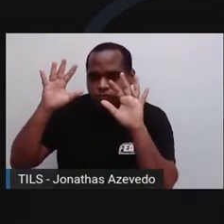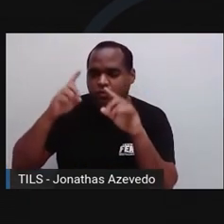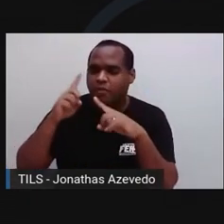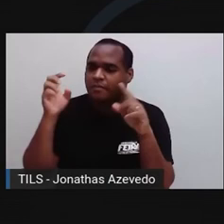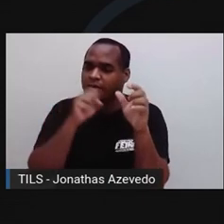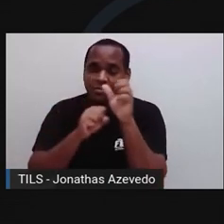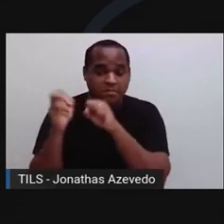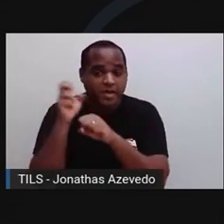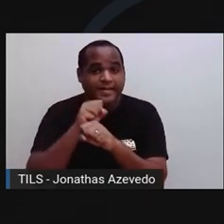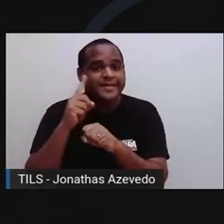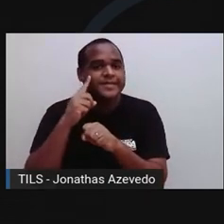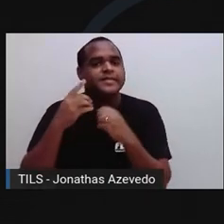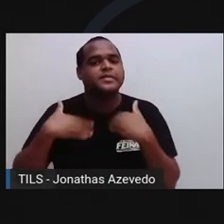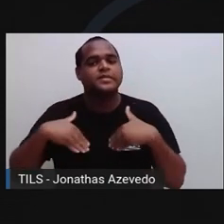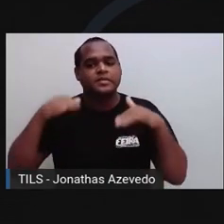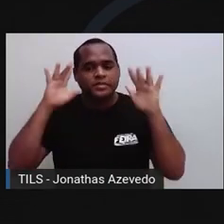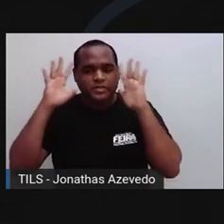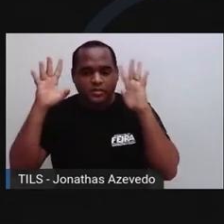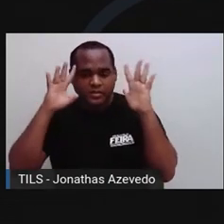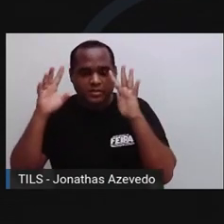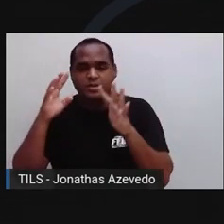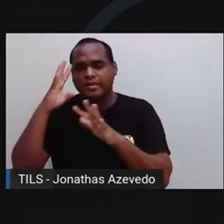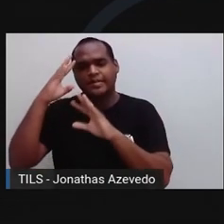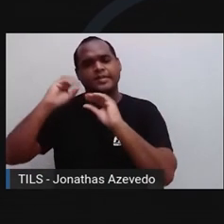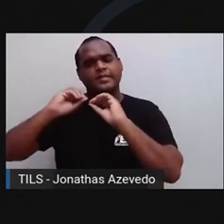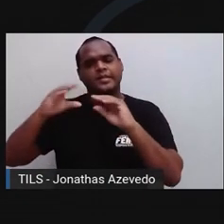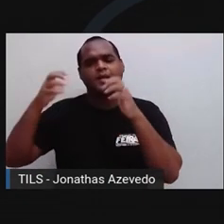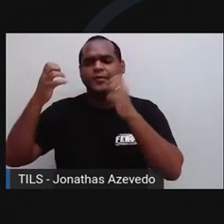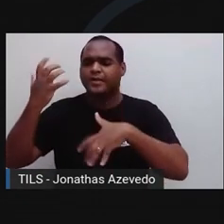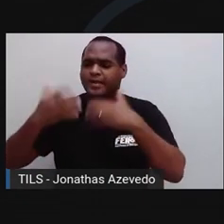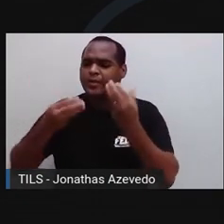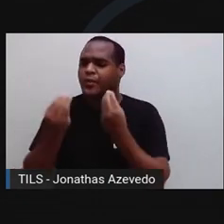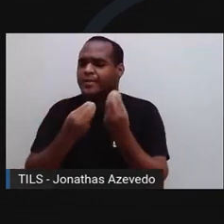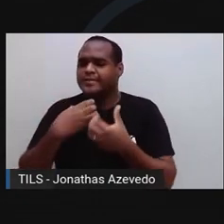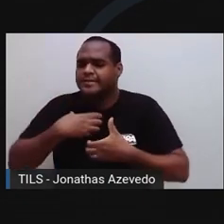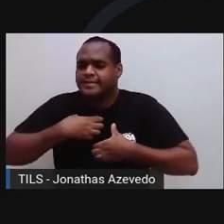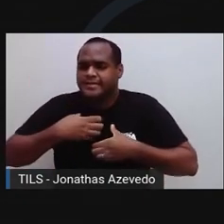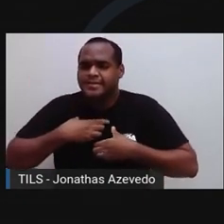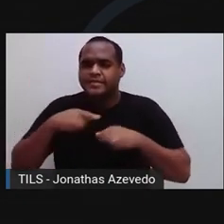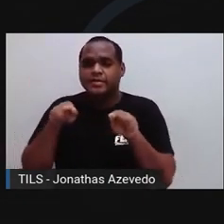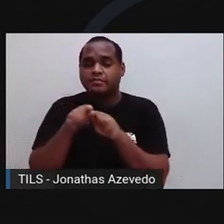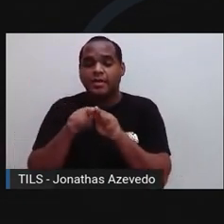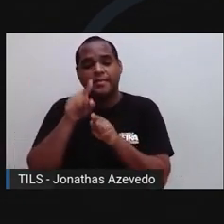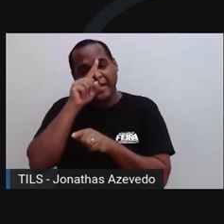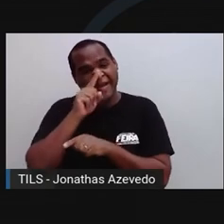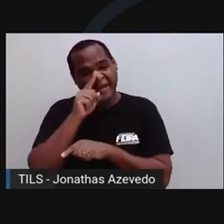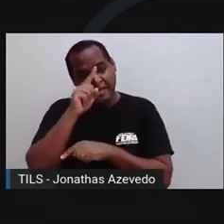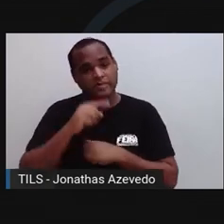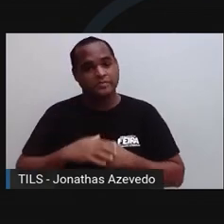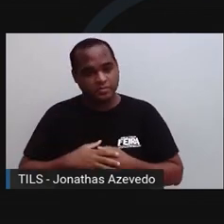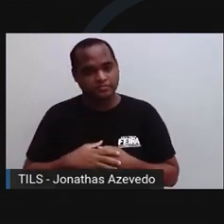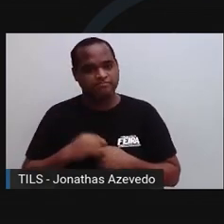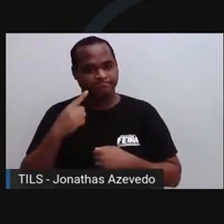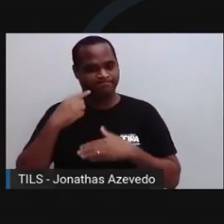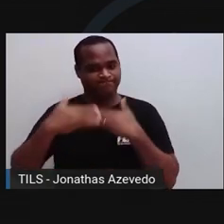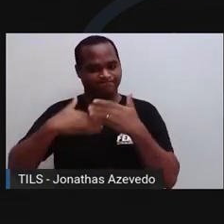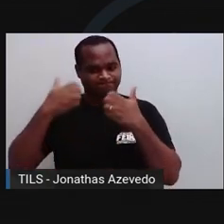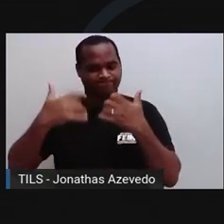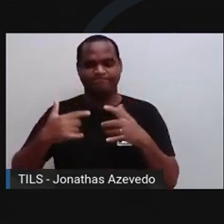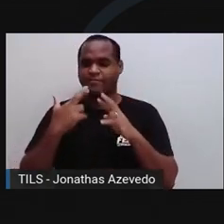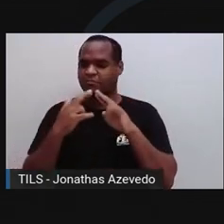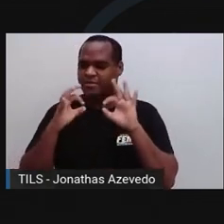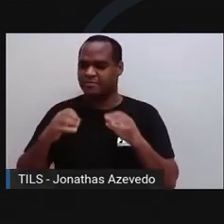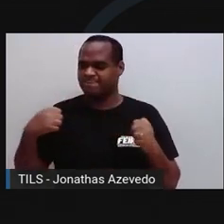e deixa o nosso cérebro tentando entender por que nós estamos nos sentindo em perigo mortal. Quando o alarme da resposta de luta,